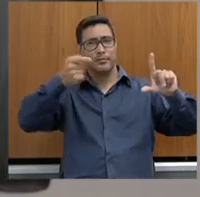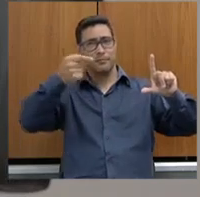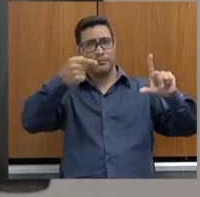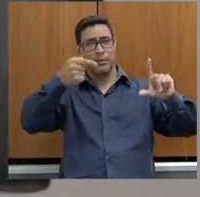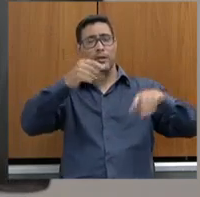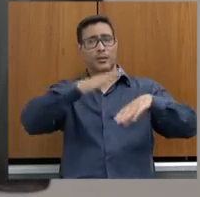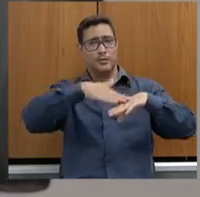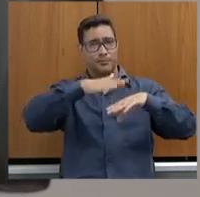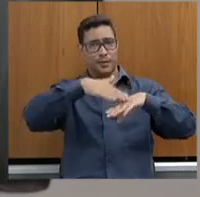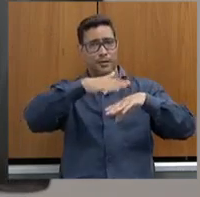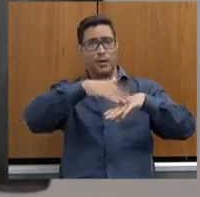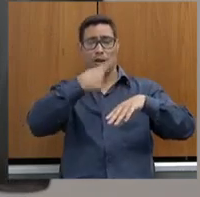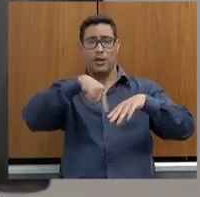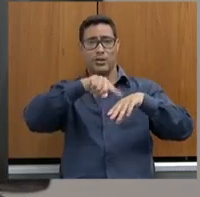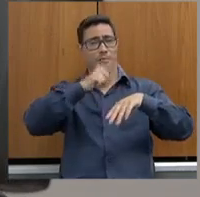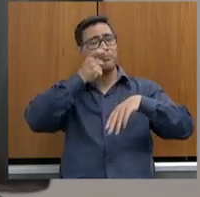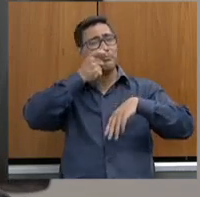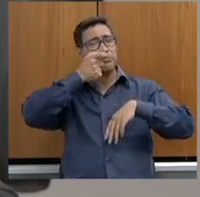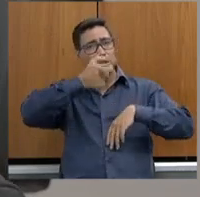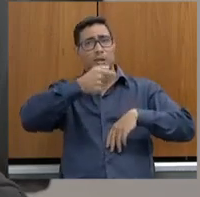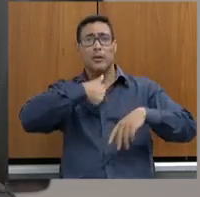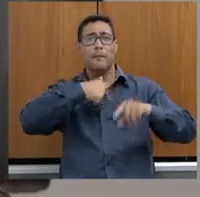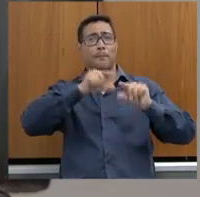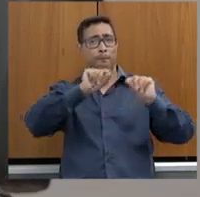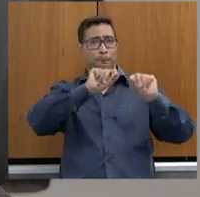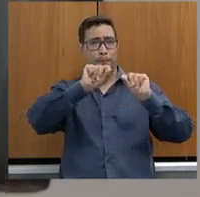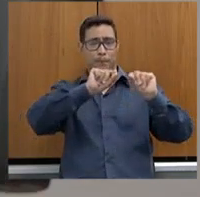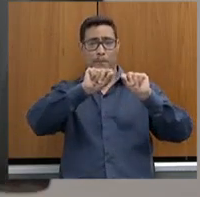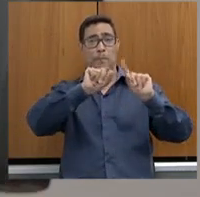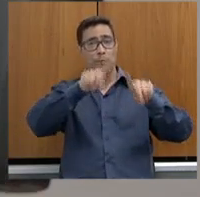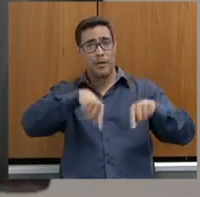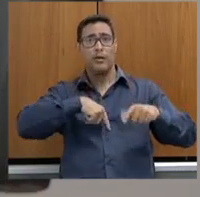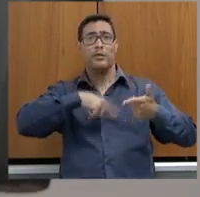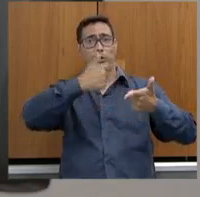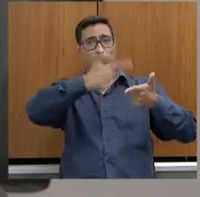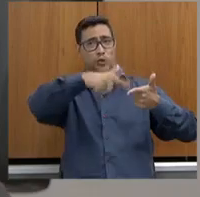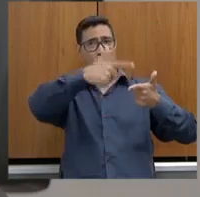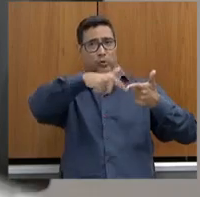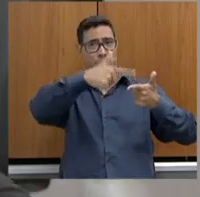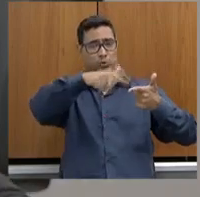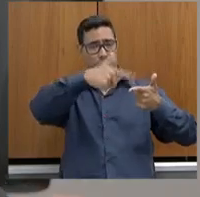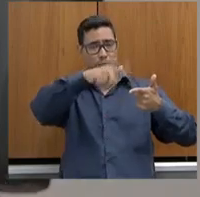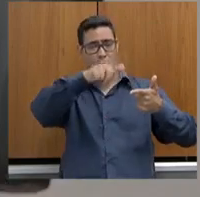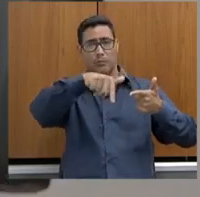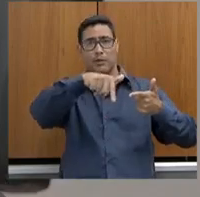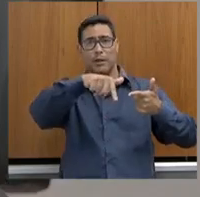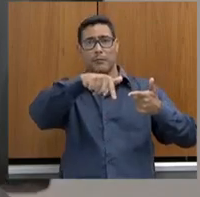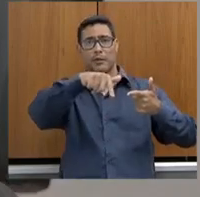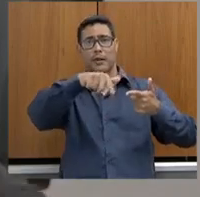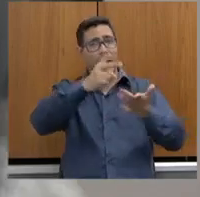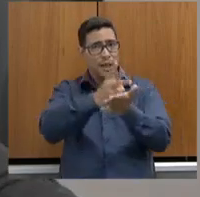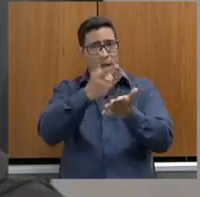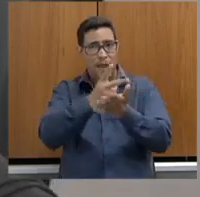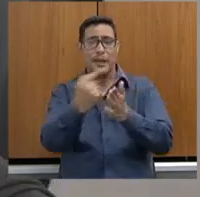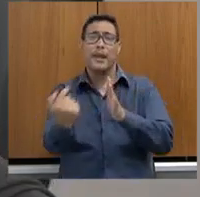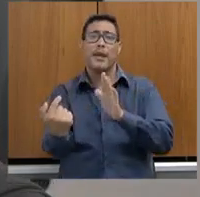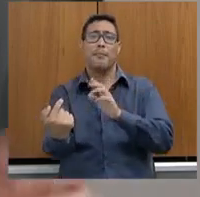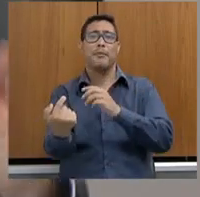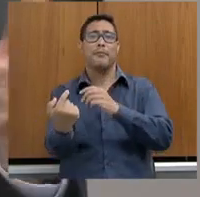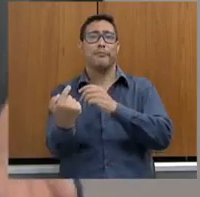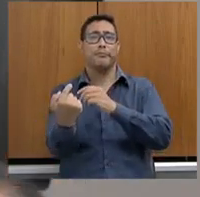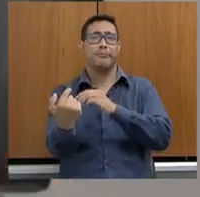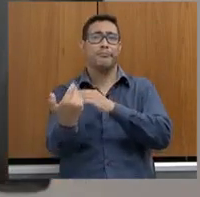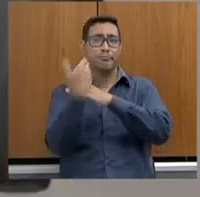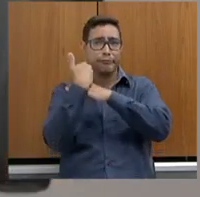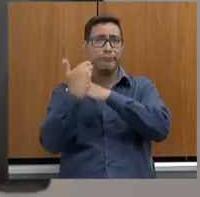mais chama a atenção da gente são aqueles que os problemas batem frequentemente às nossas portas, tanto do senhor,